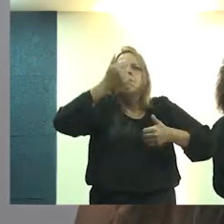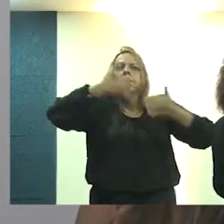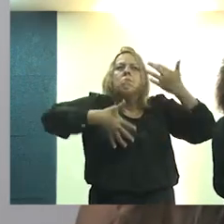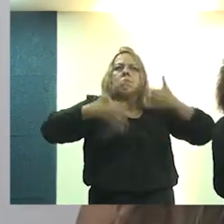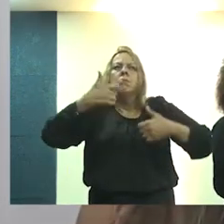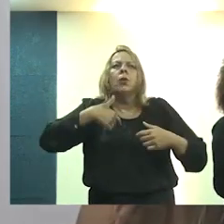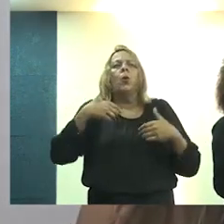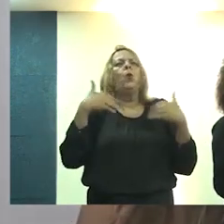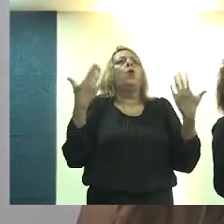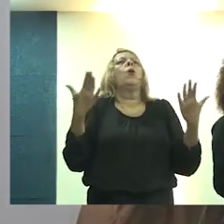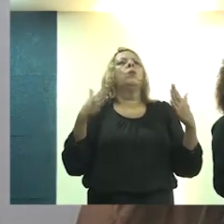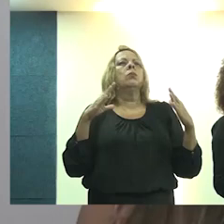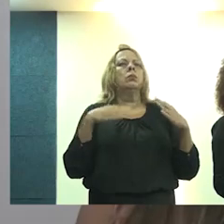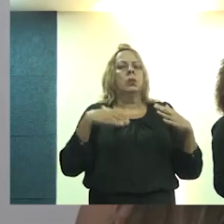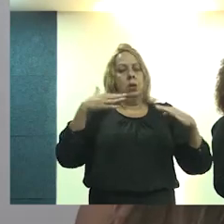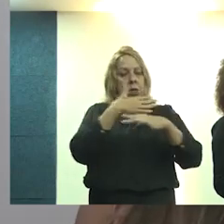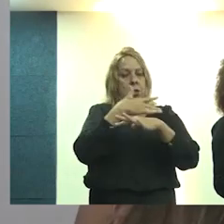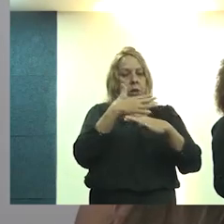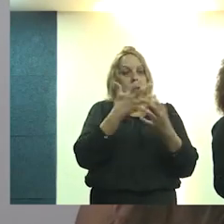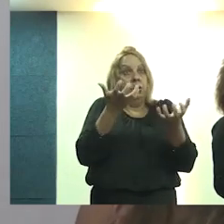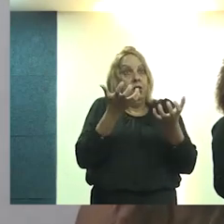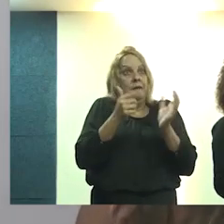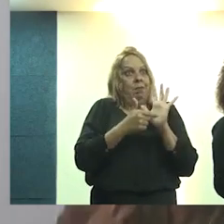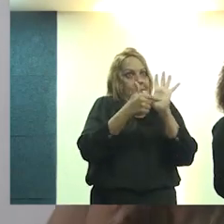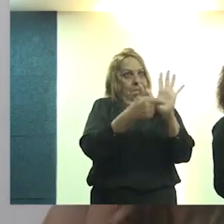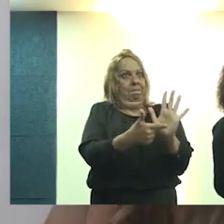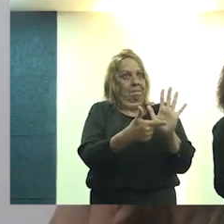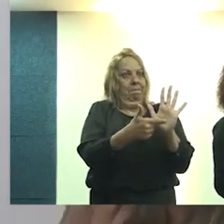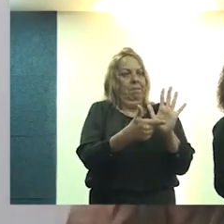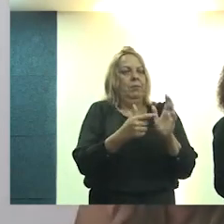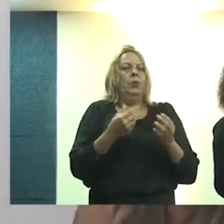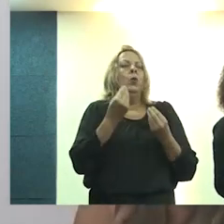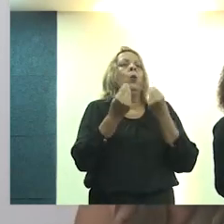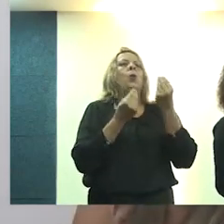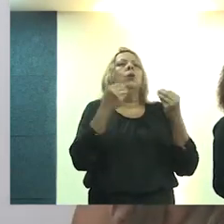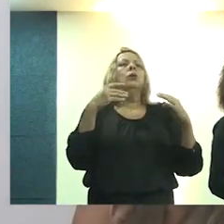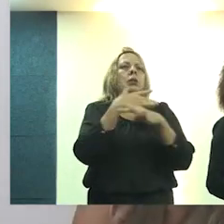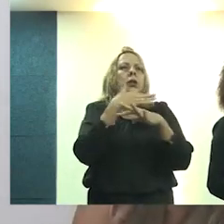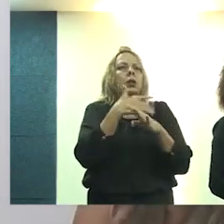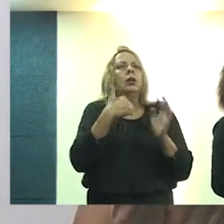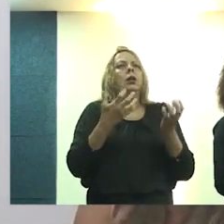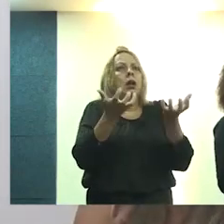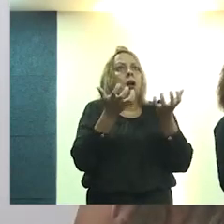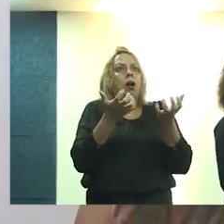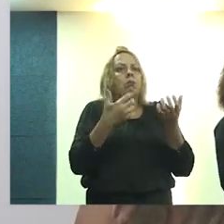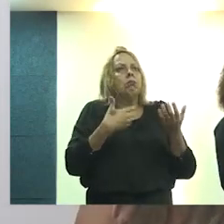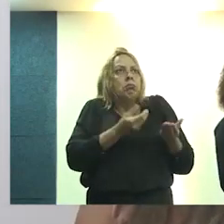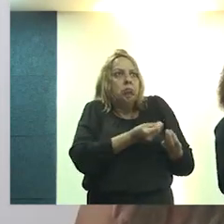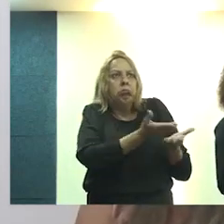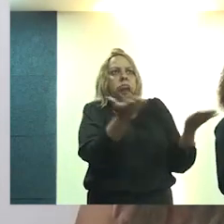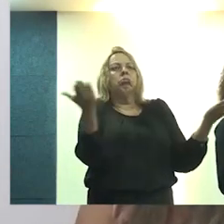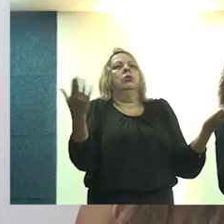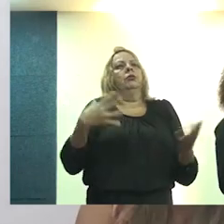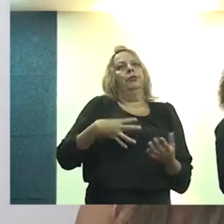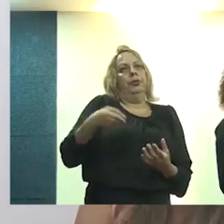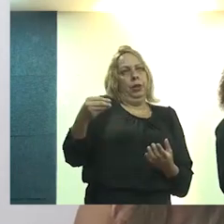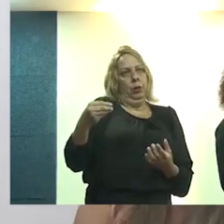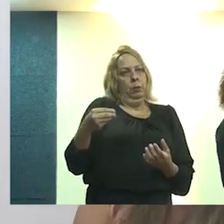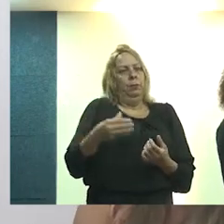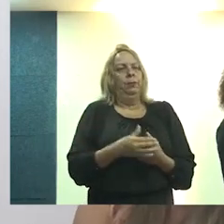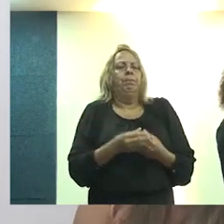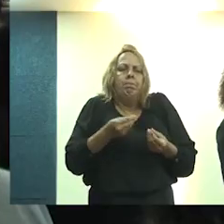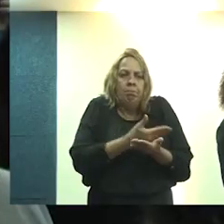diz sobre que tipo de cidade queremos construir, ela diz sobre que tipo de cidade queremos legar para os nossos